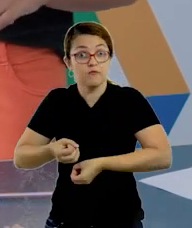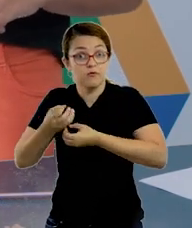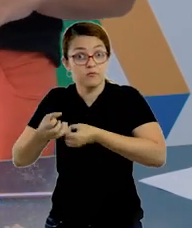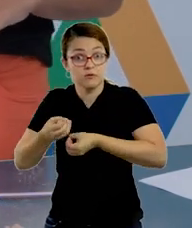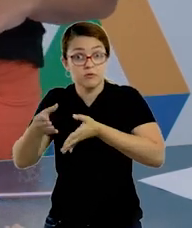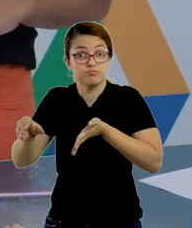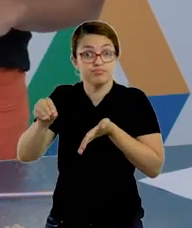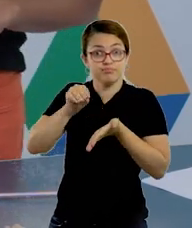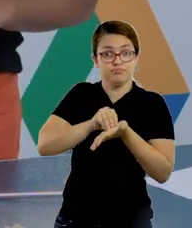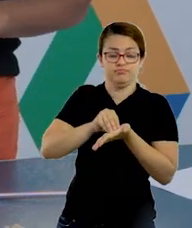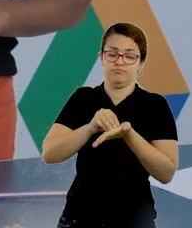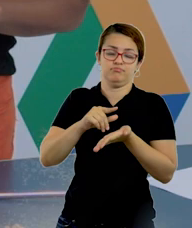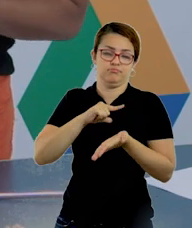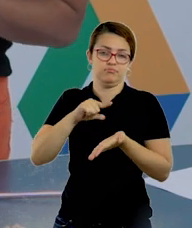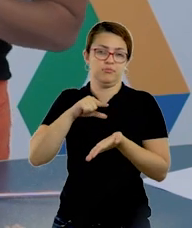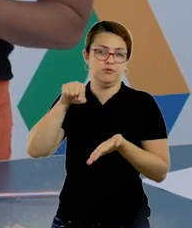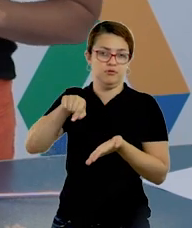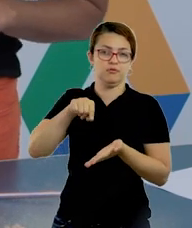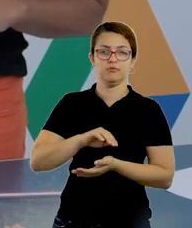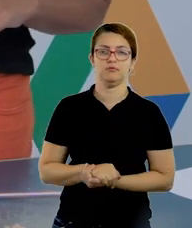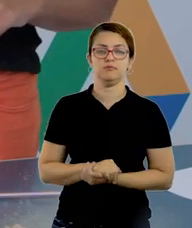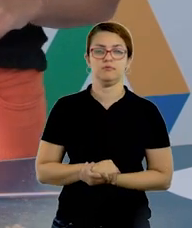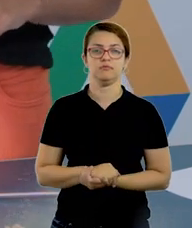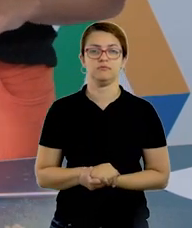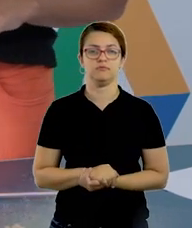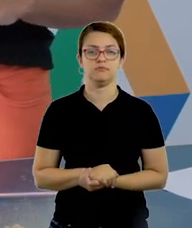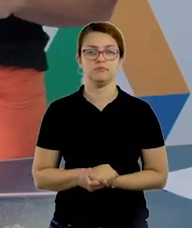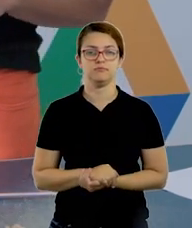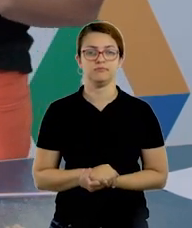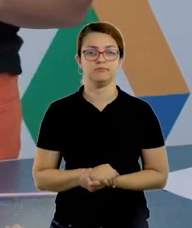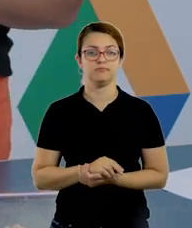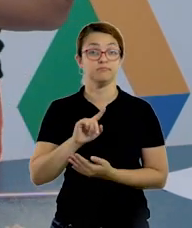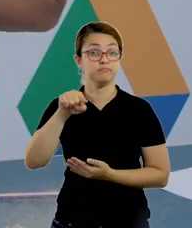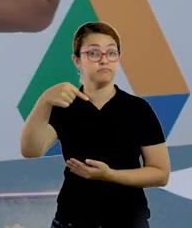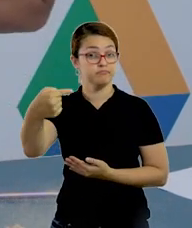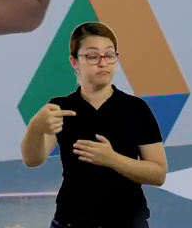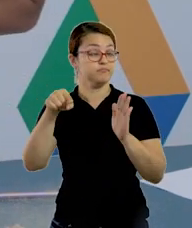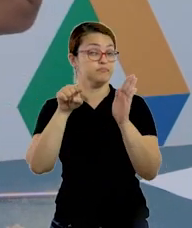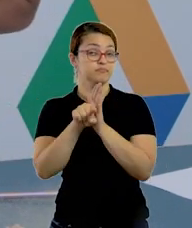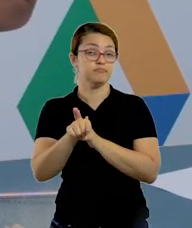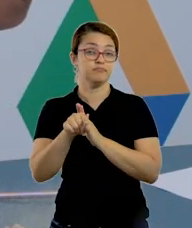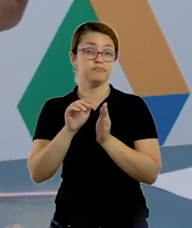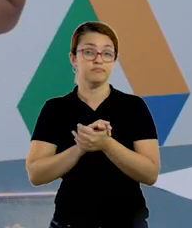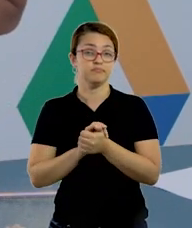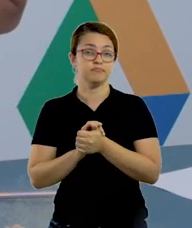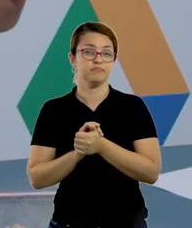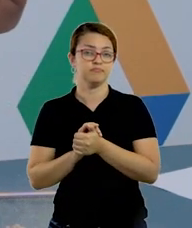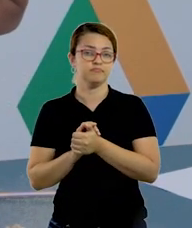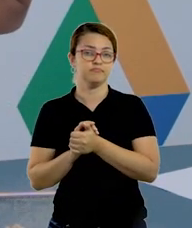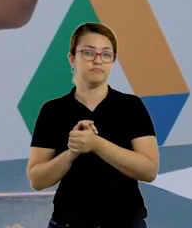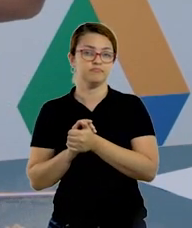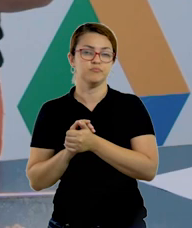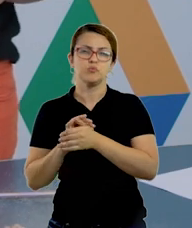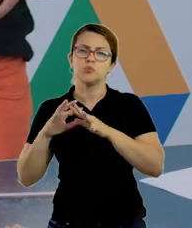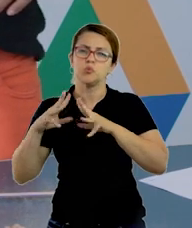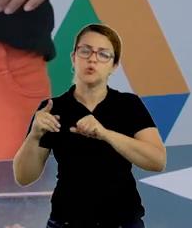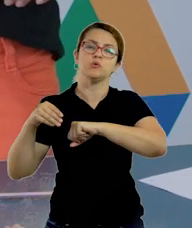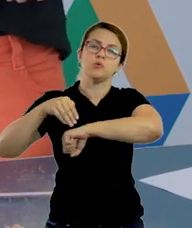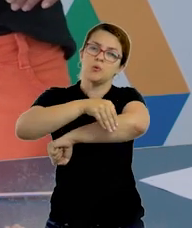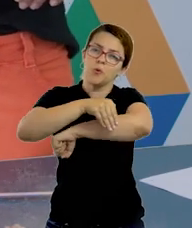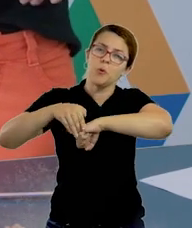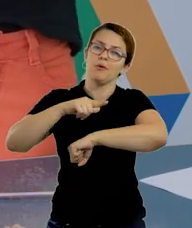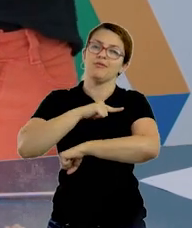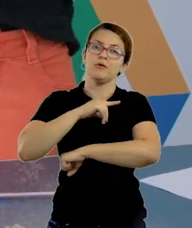A próxima pergunta. Todo endereço tem um CEP, que é o código de endereçamento postal. Faça uma pesquisa e descubra qual é a